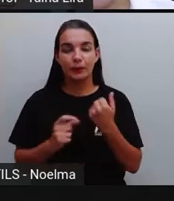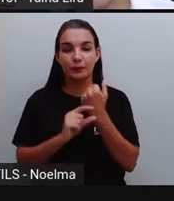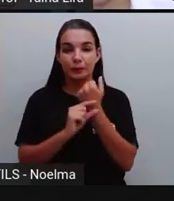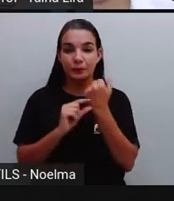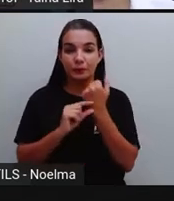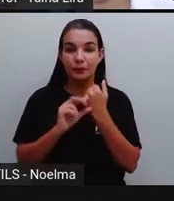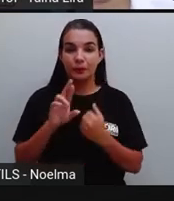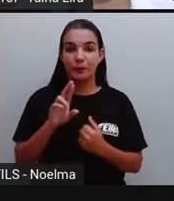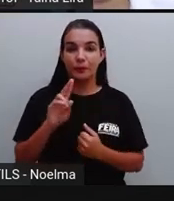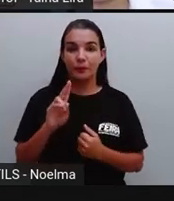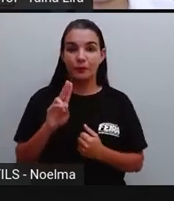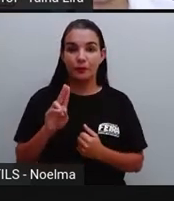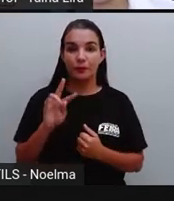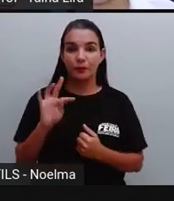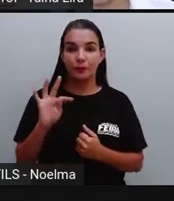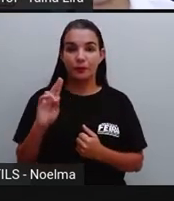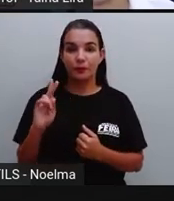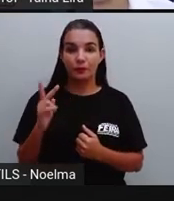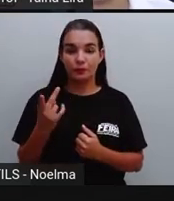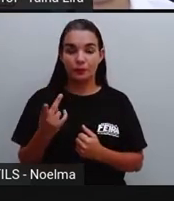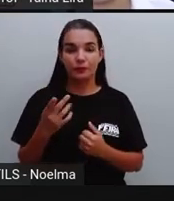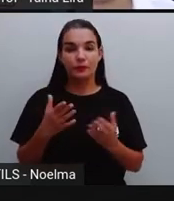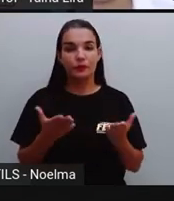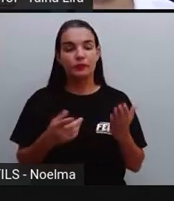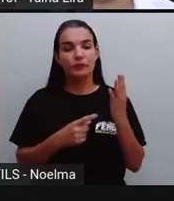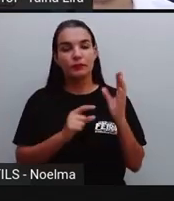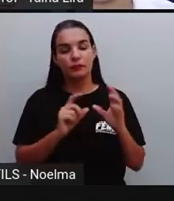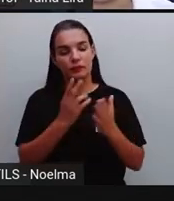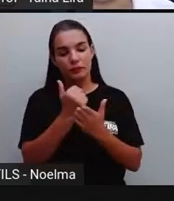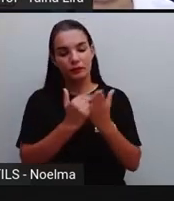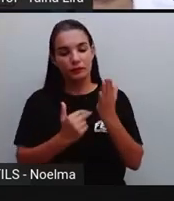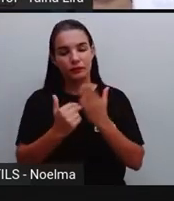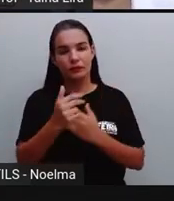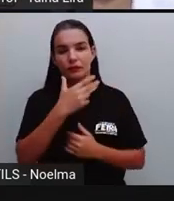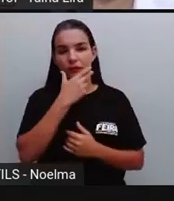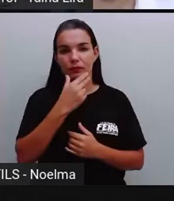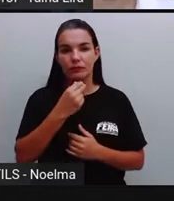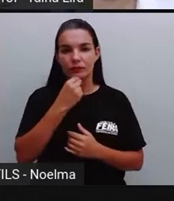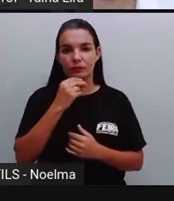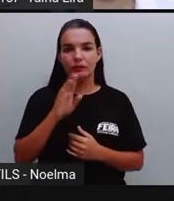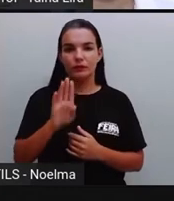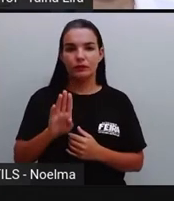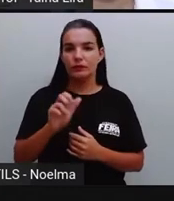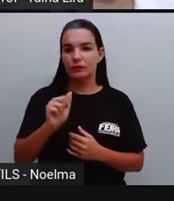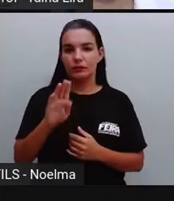Rocha e as ilustrações, né, são de Alberto Linares. Então, vamos lá?